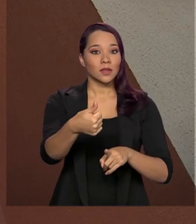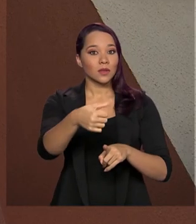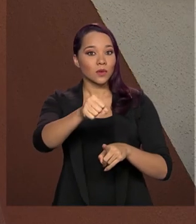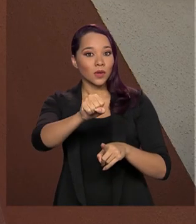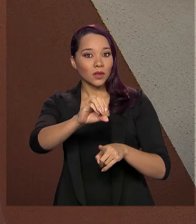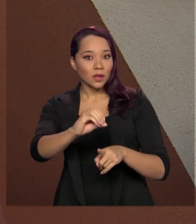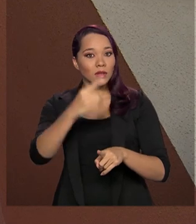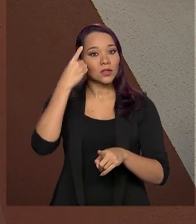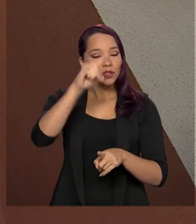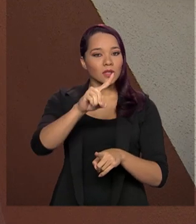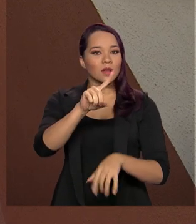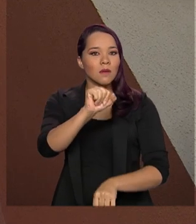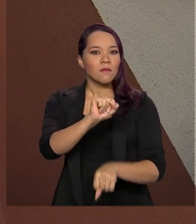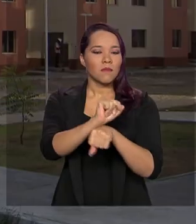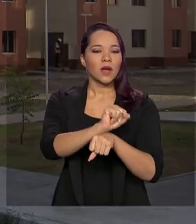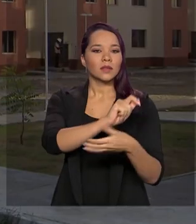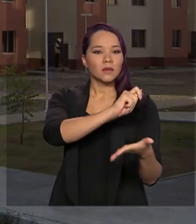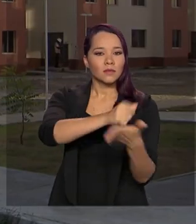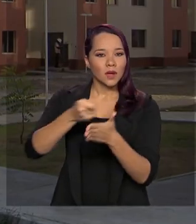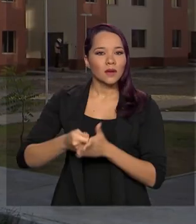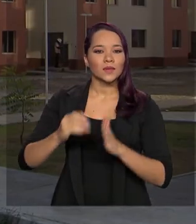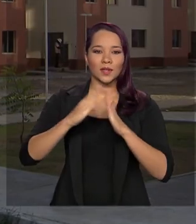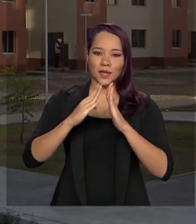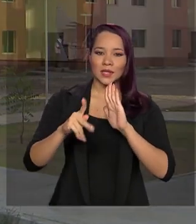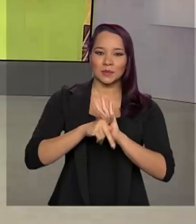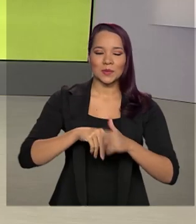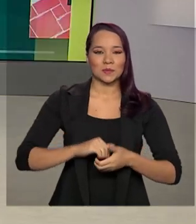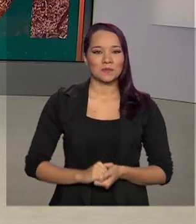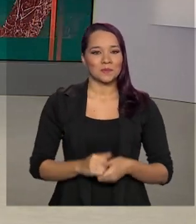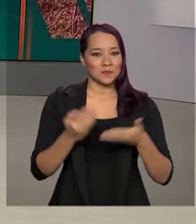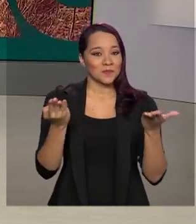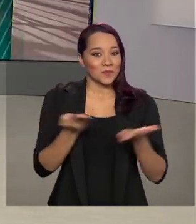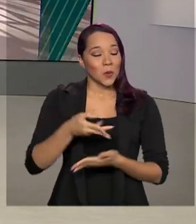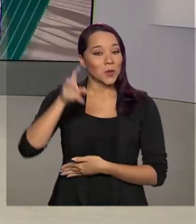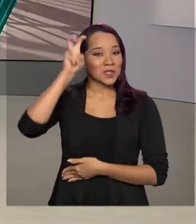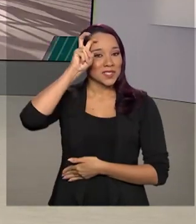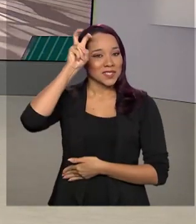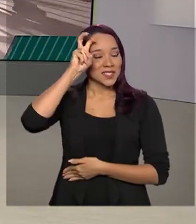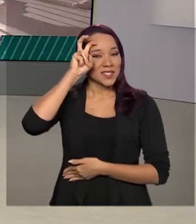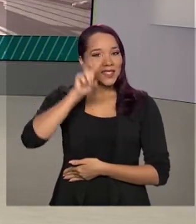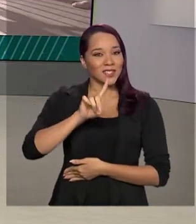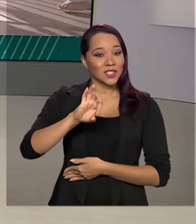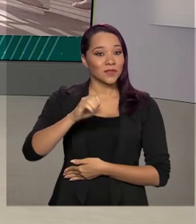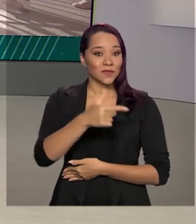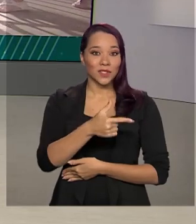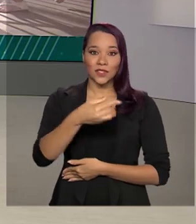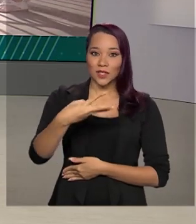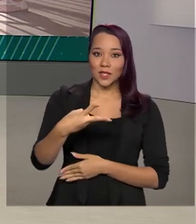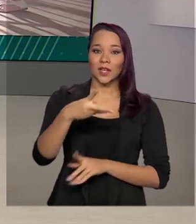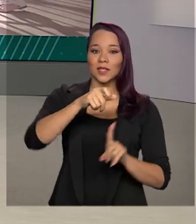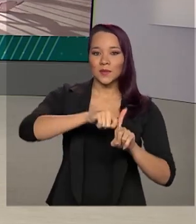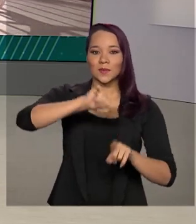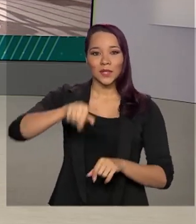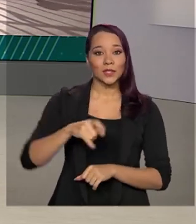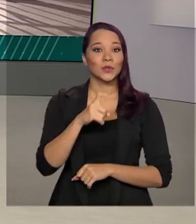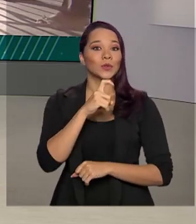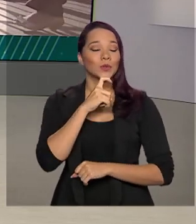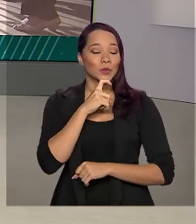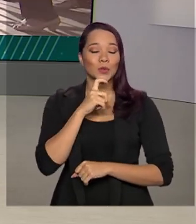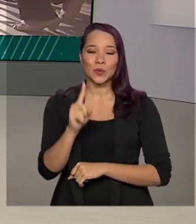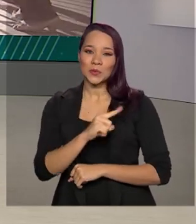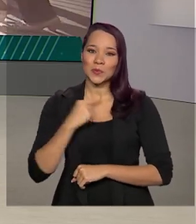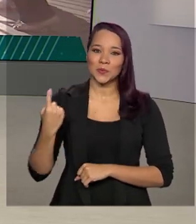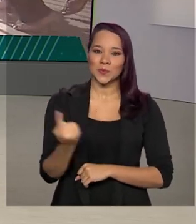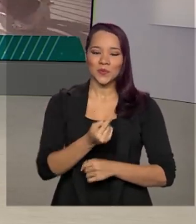dias a pausa da prestação da casa própria. Hoje é quinta-feira, 23 de julho de 2020.